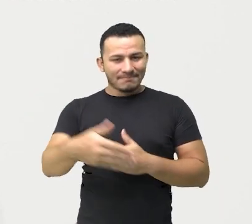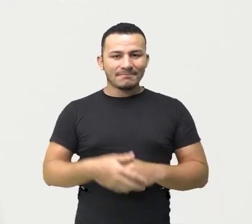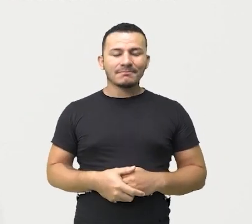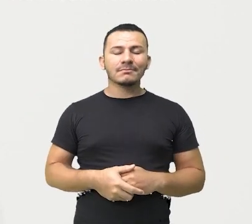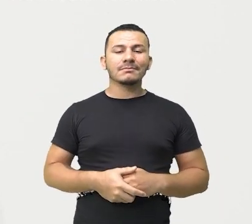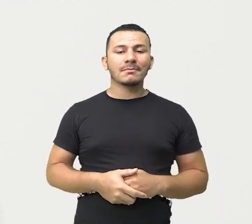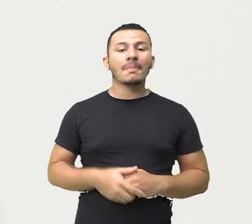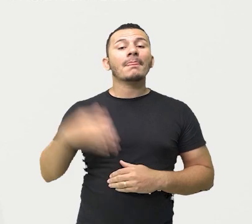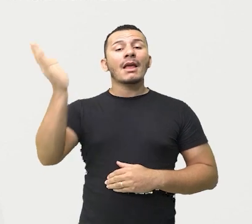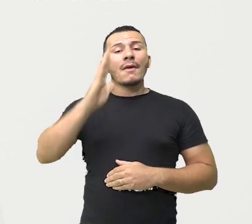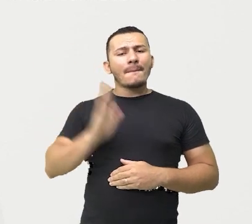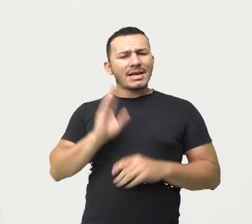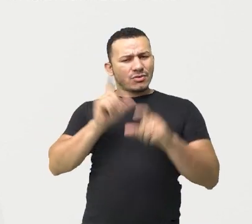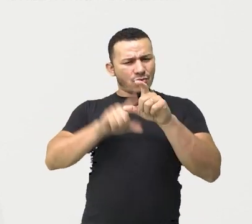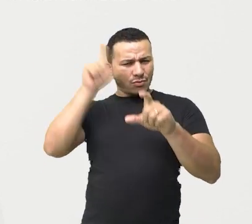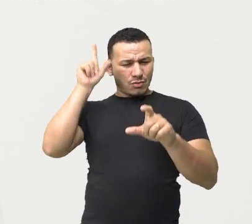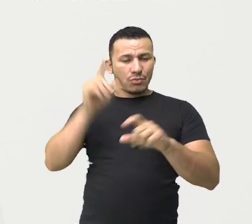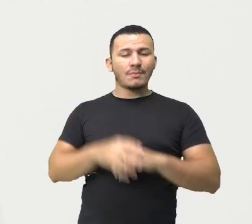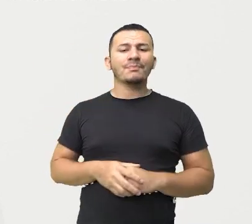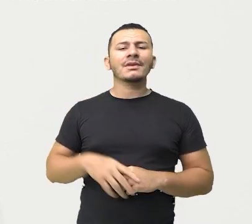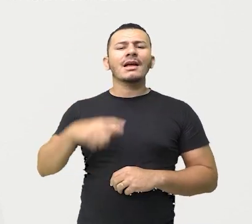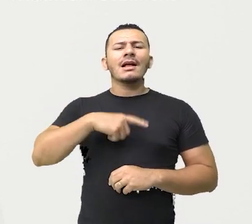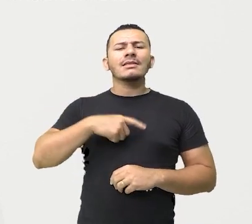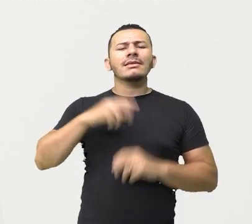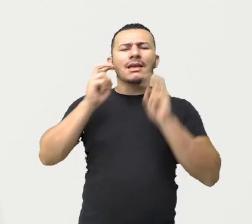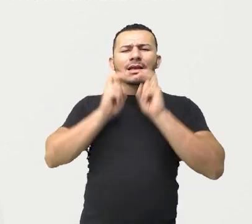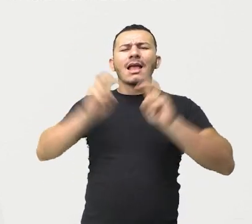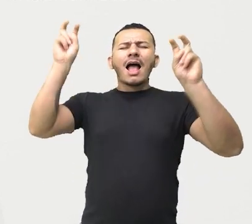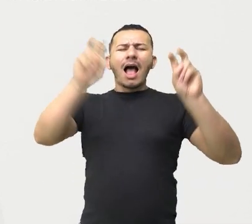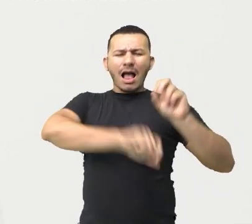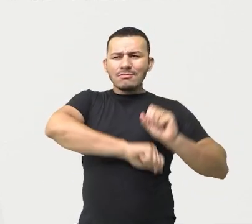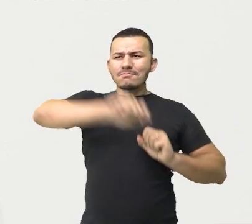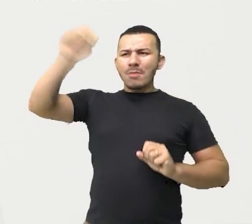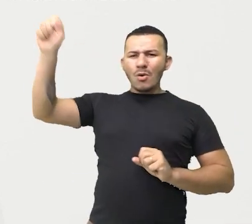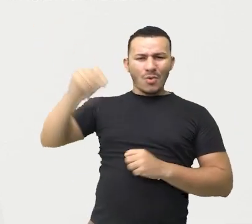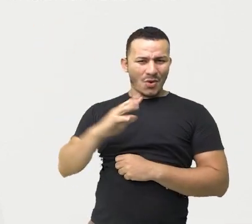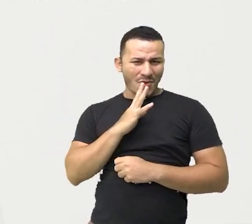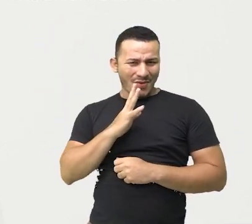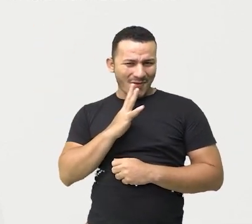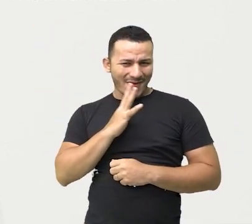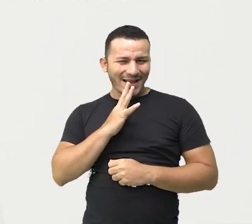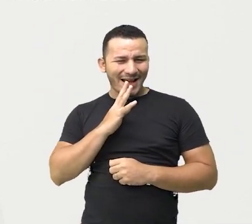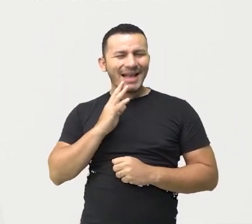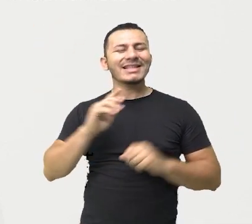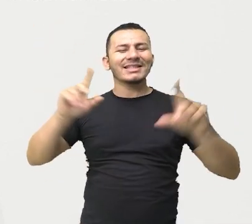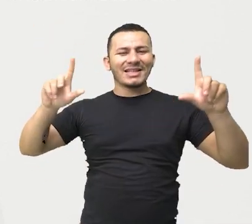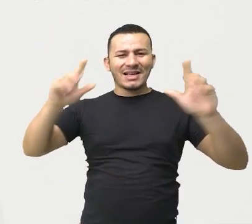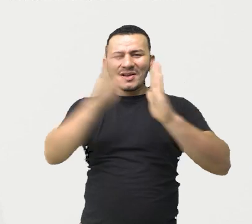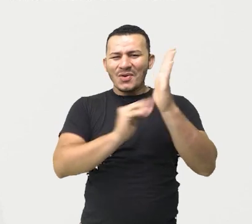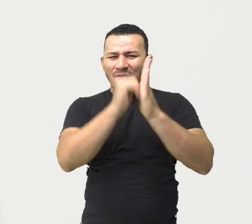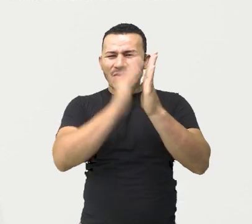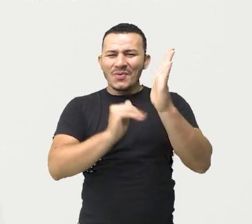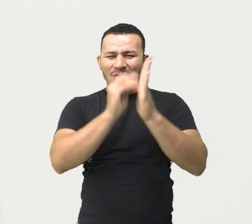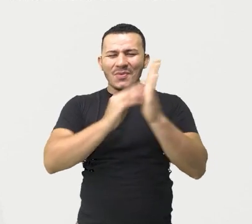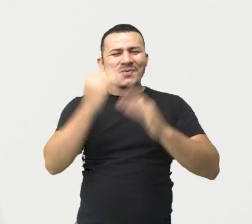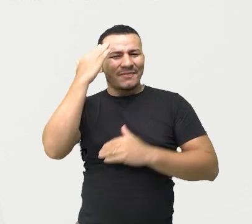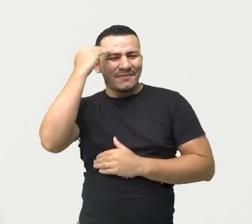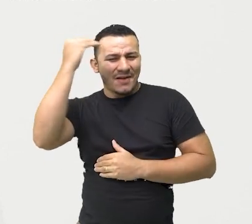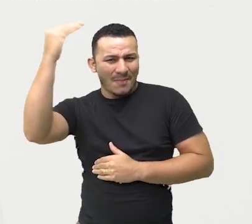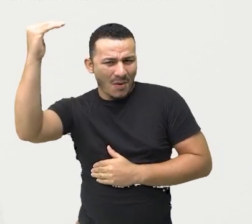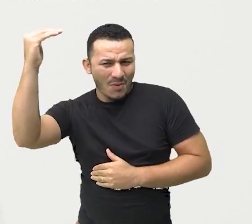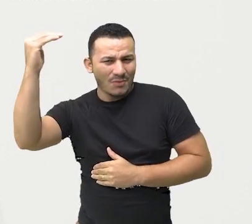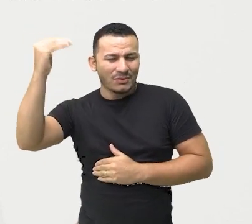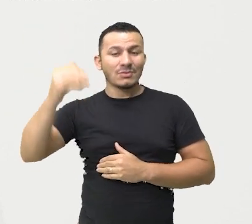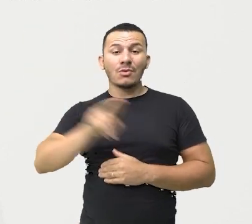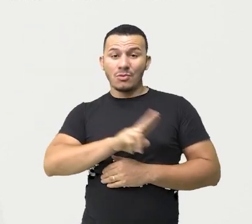Na Independência do Brasil. O Grito do Ipiranga. Todos conhecem o famoso quadro, o Grito do Ipiranga, de